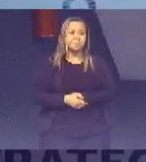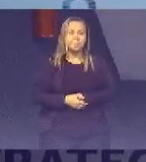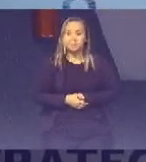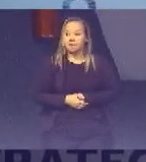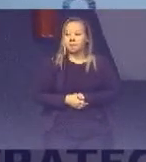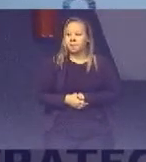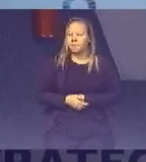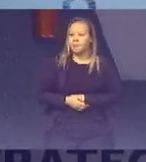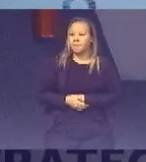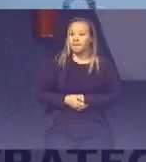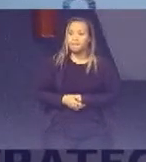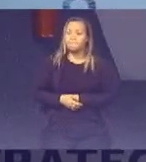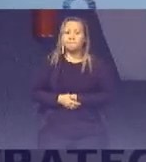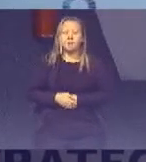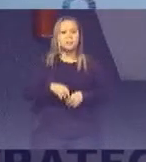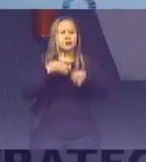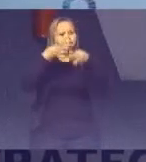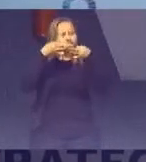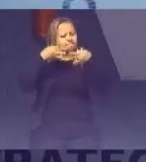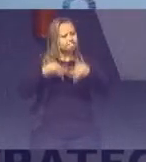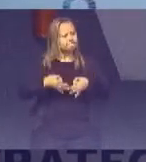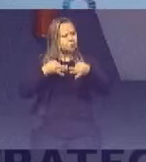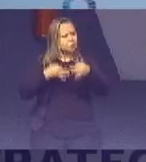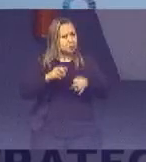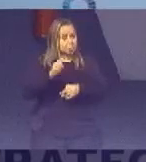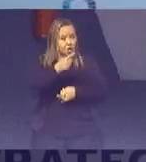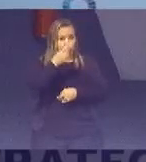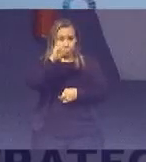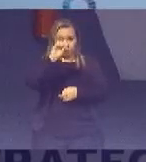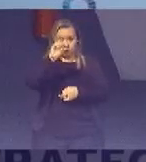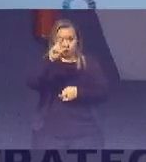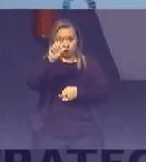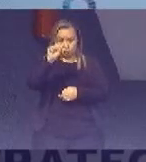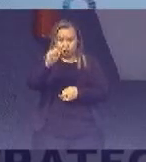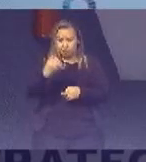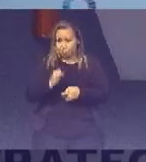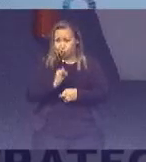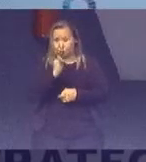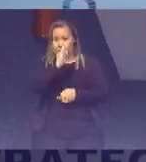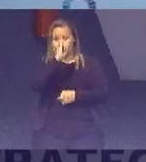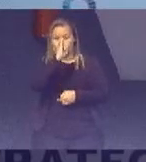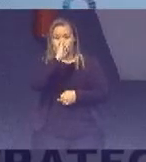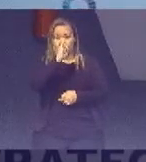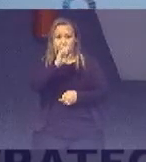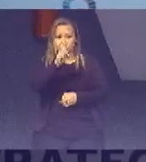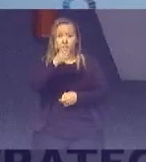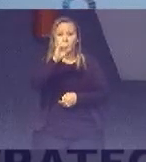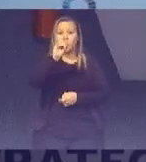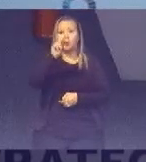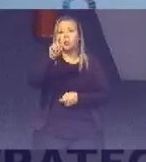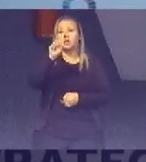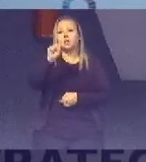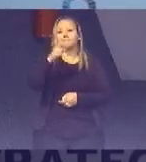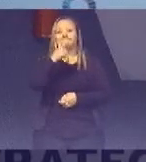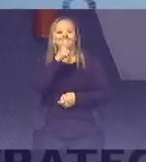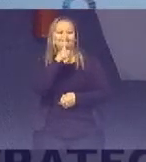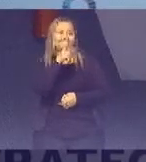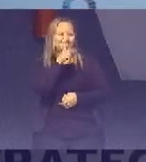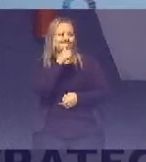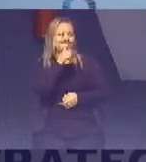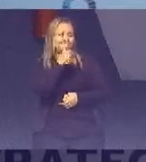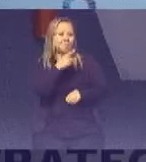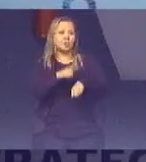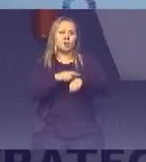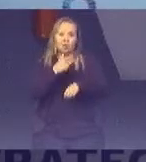E, com certeza, um dos ODSs importantíssimos É o ODS da água E quando eu